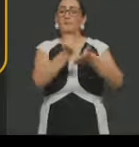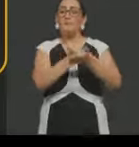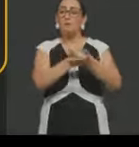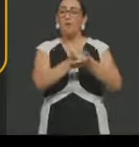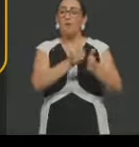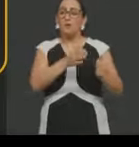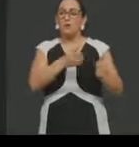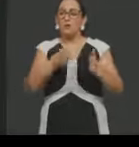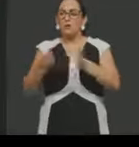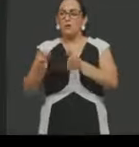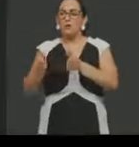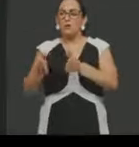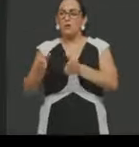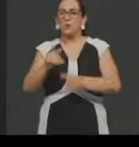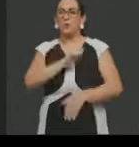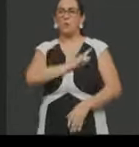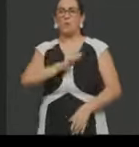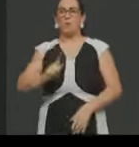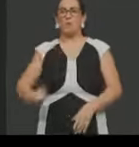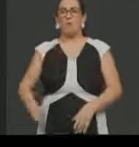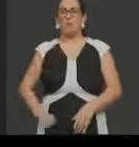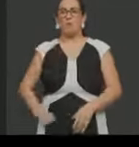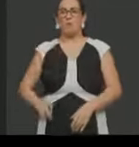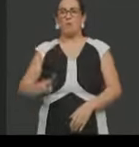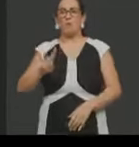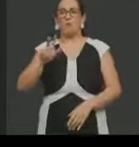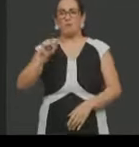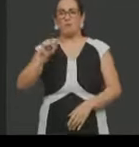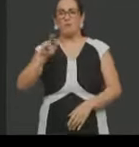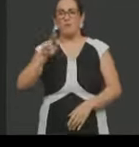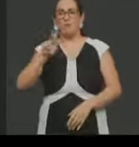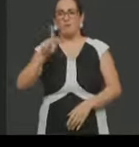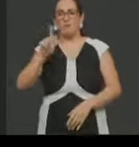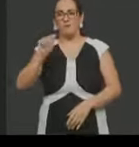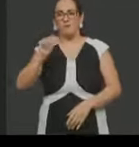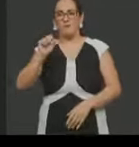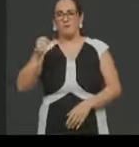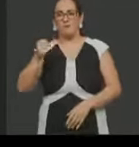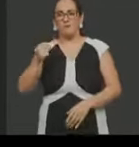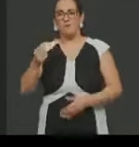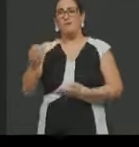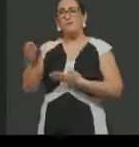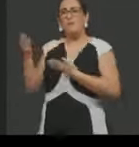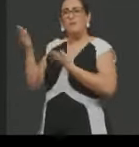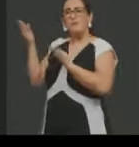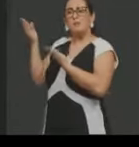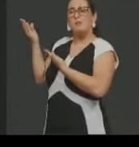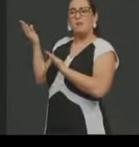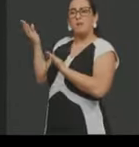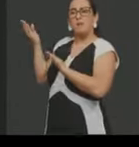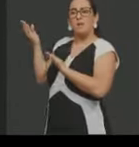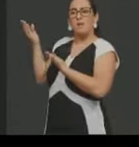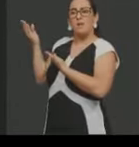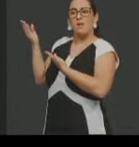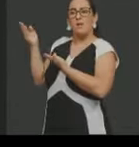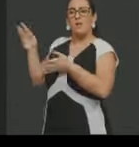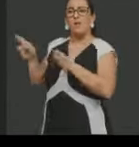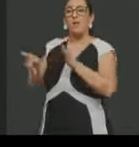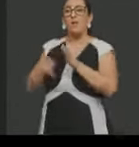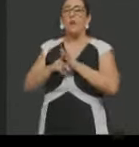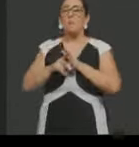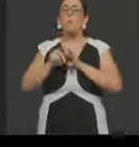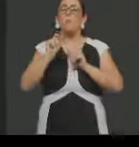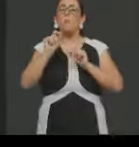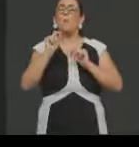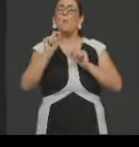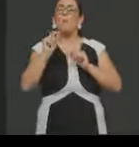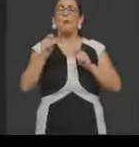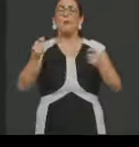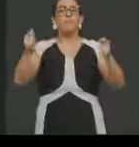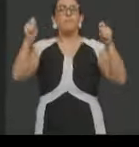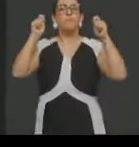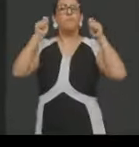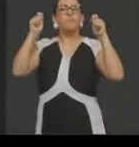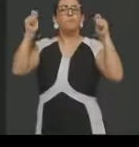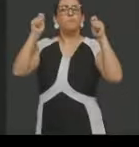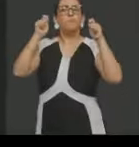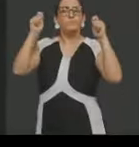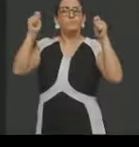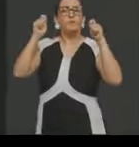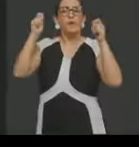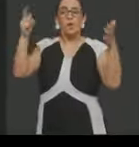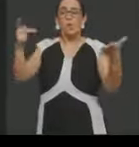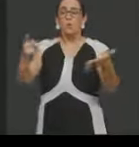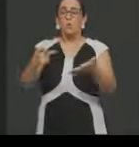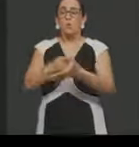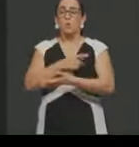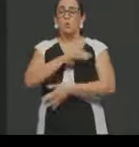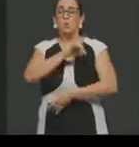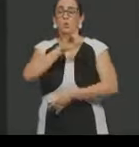aí, né, do governo Vargas. Nessa imagem aqui, nós trazemos até uma manifestação, né, dia 1º de maio, dia